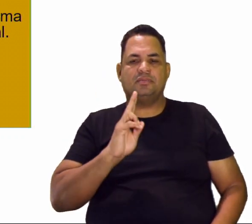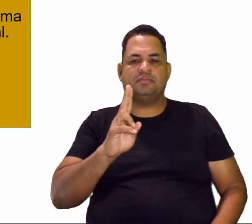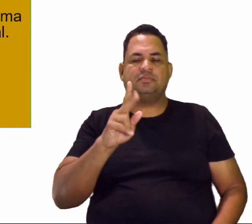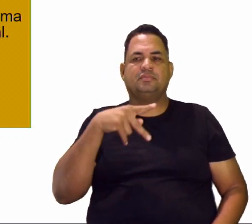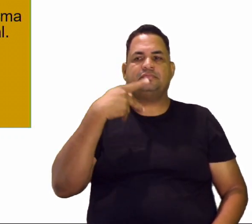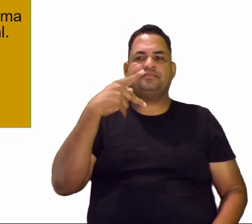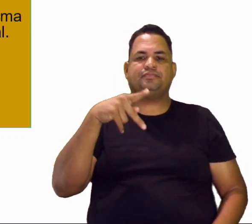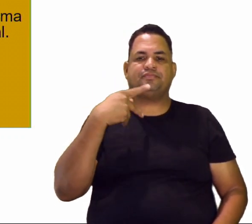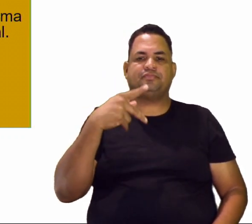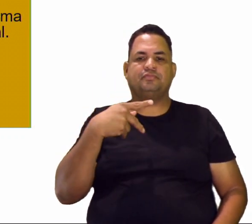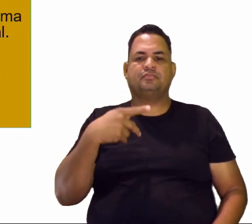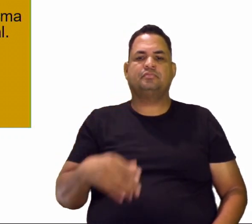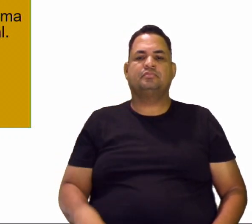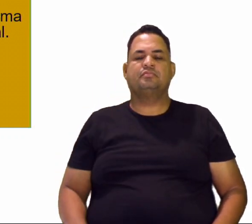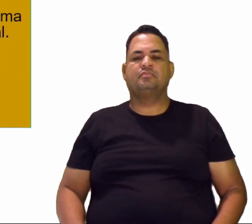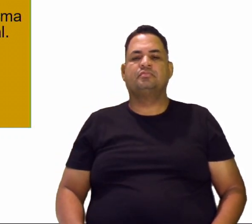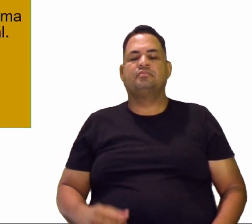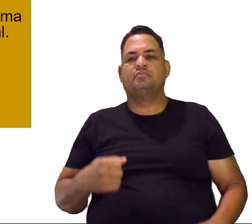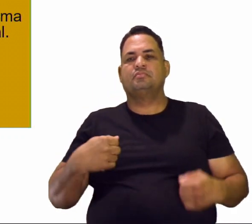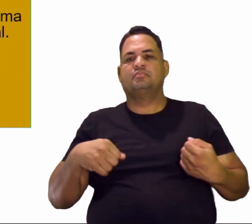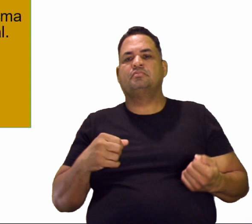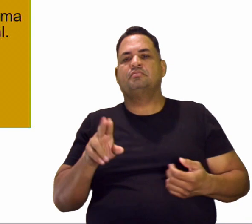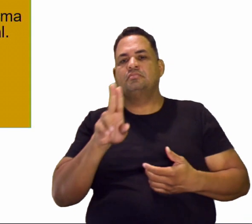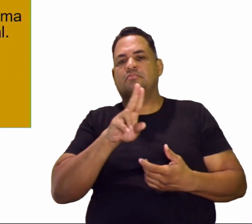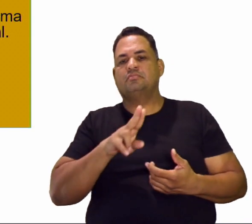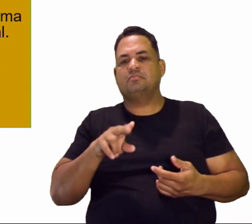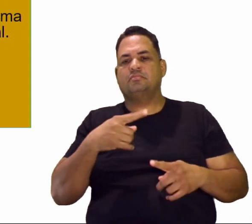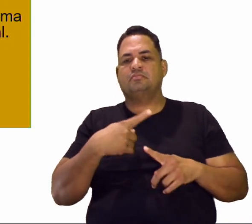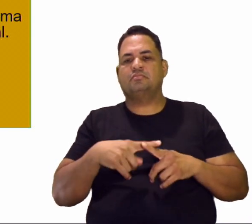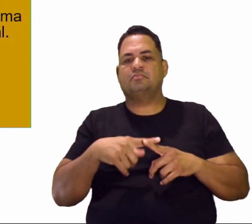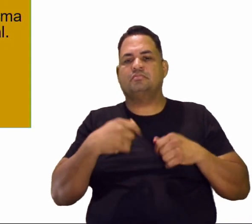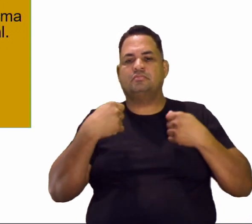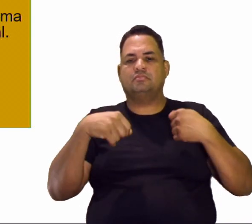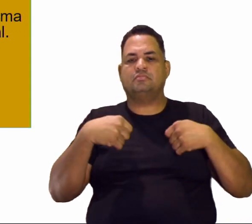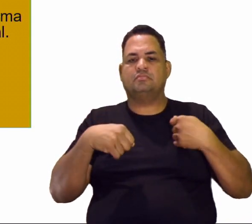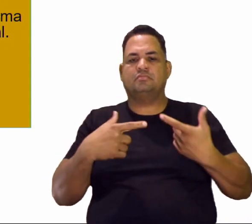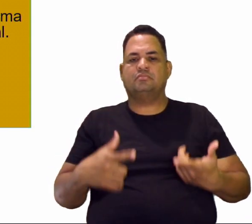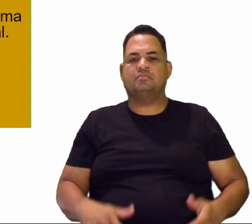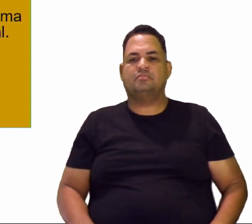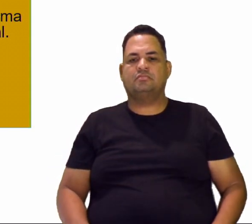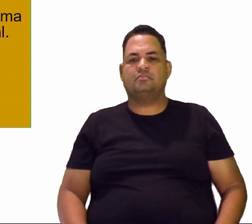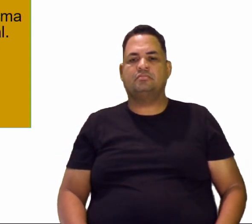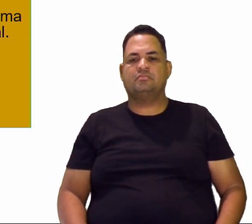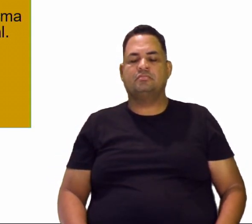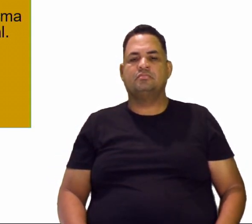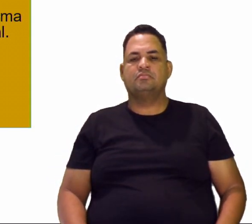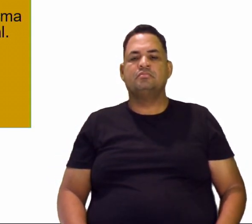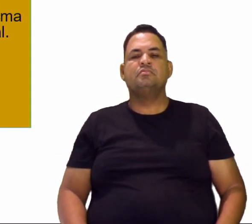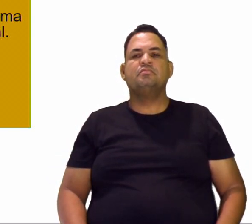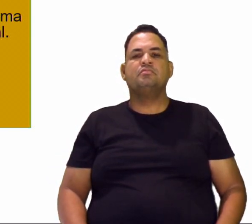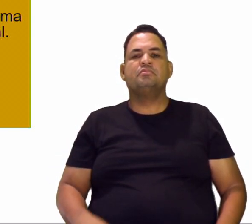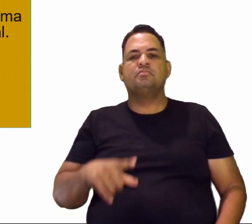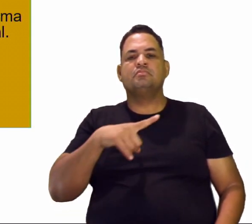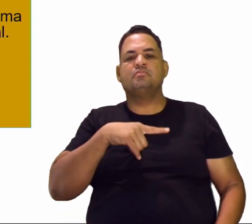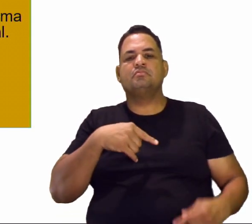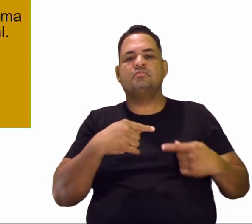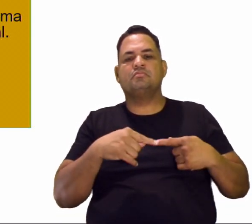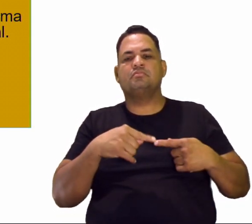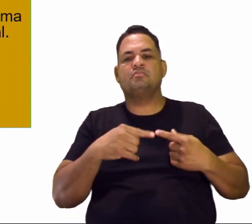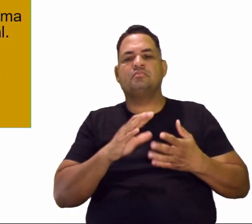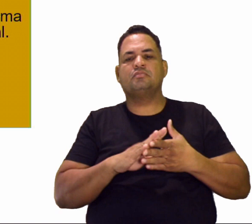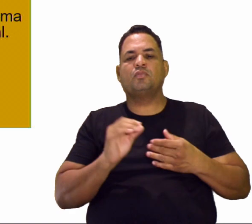dizendo para nós que a gente precisa consumir algo porque é necessário. Ele vai tocando ali nas nossas